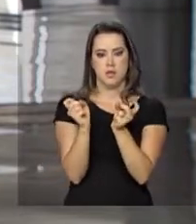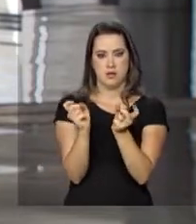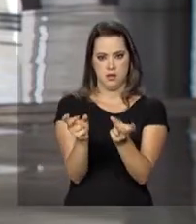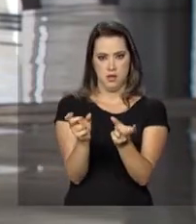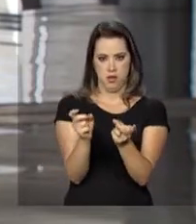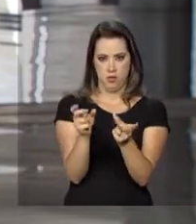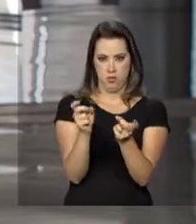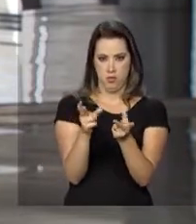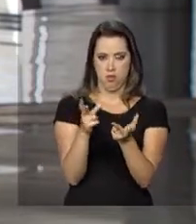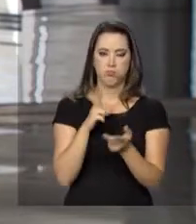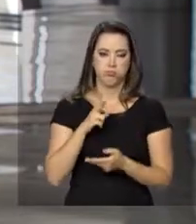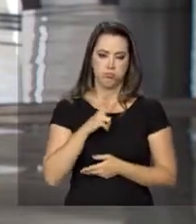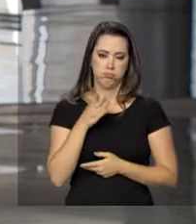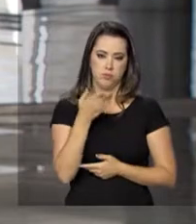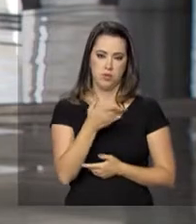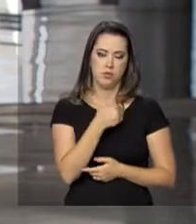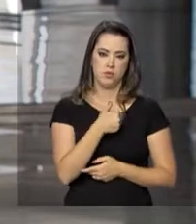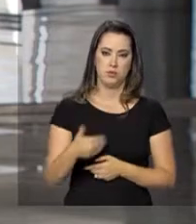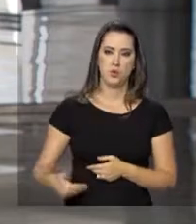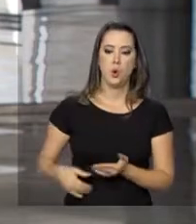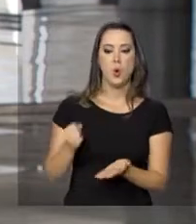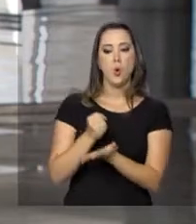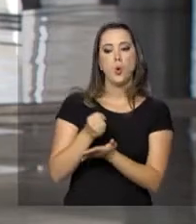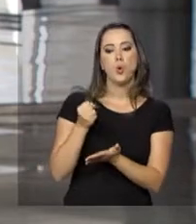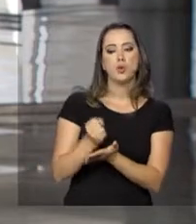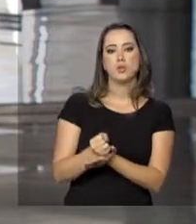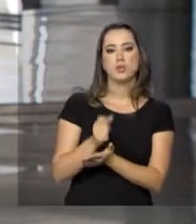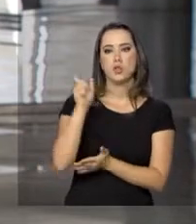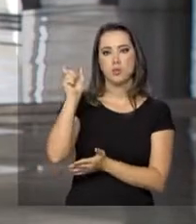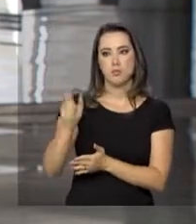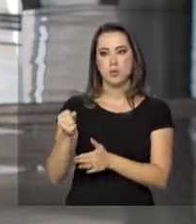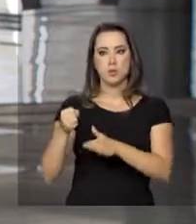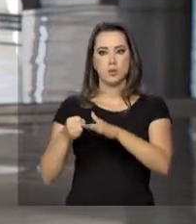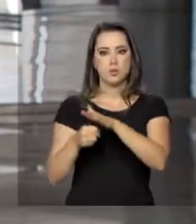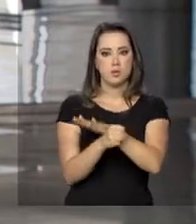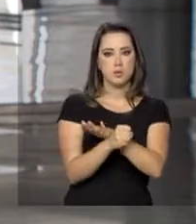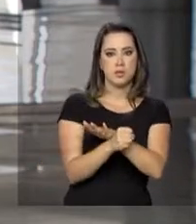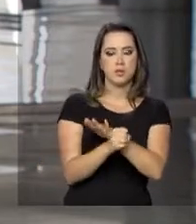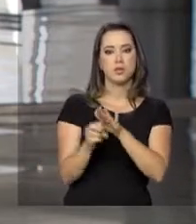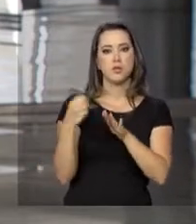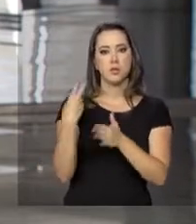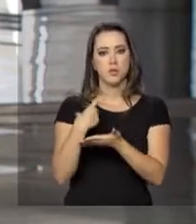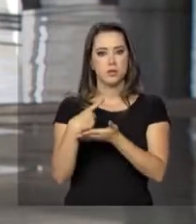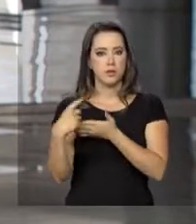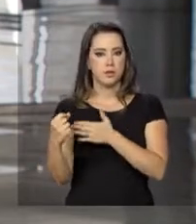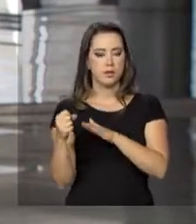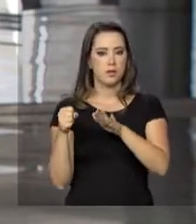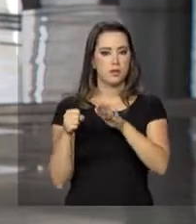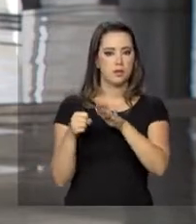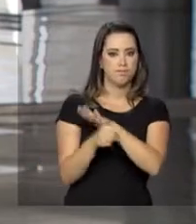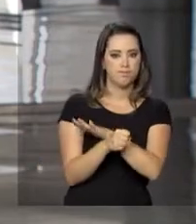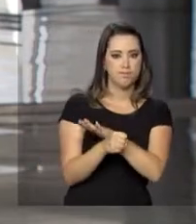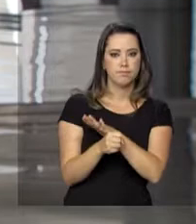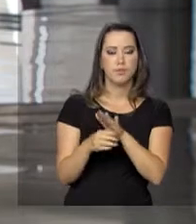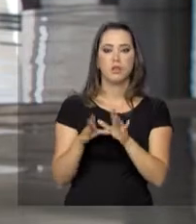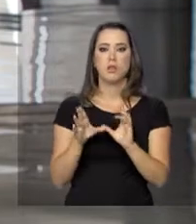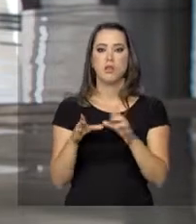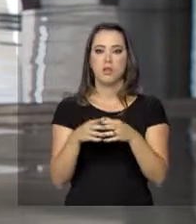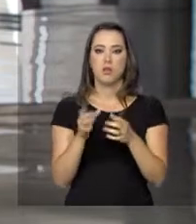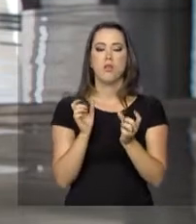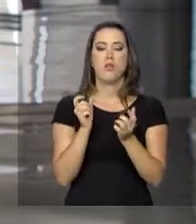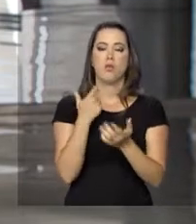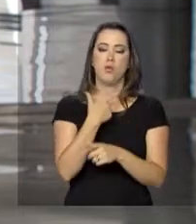contratem, empreguem pessoas presas ou que saíram da prisão. Essa nova regra vale para empresas que ganharam